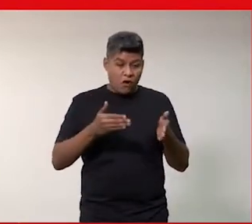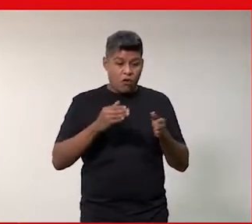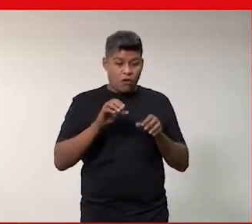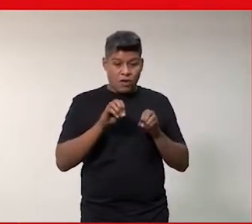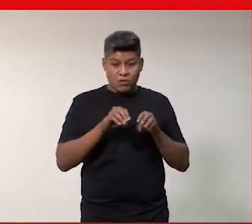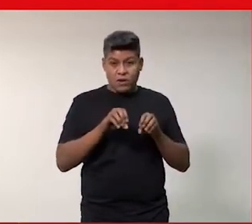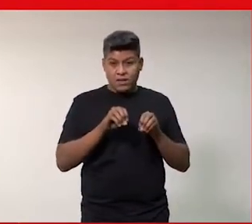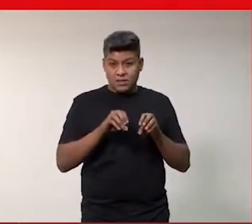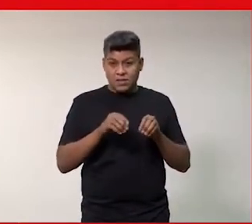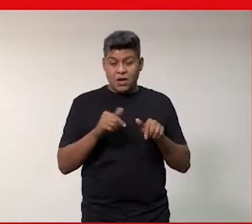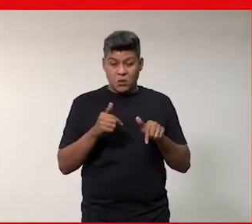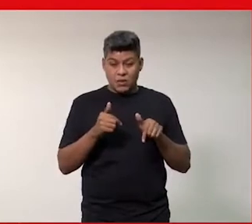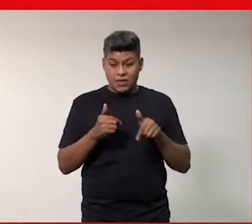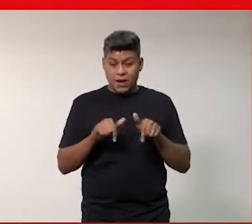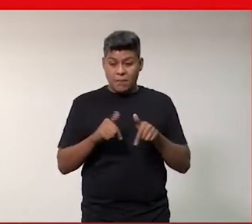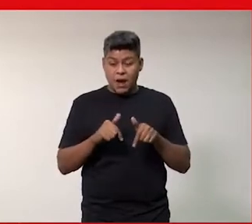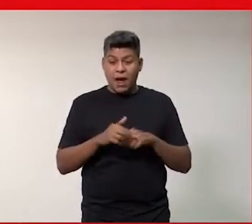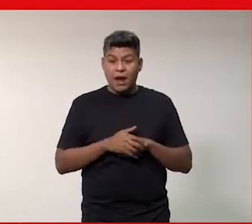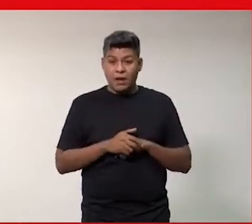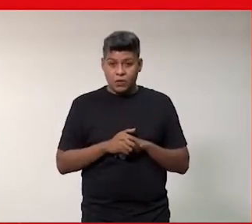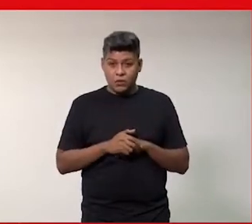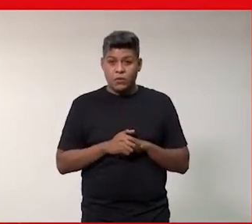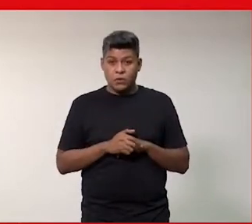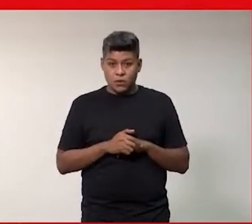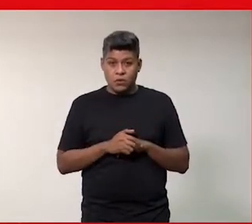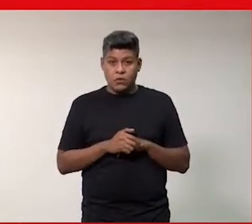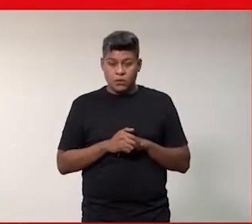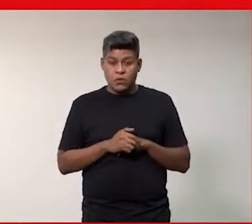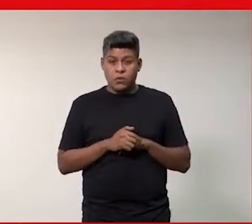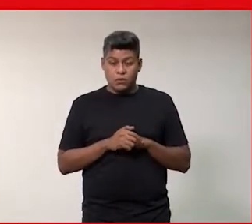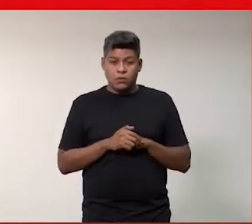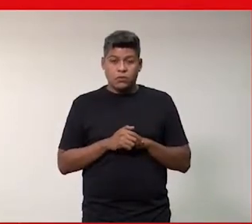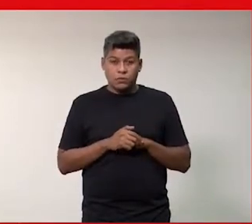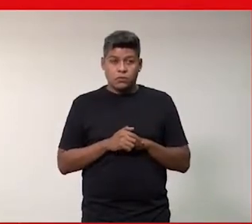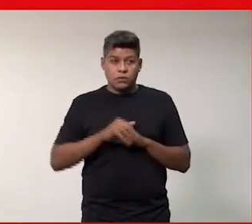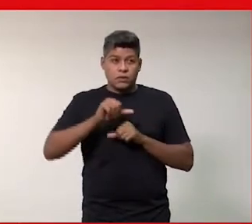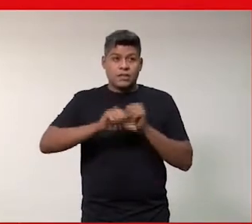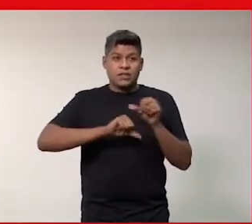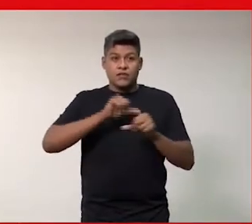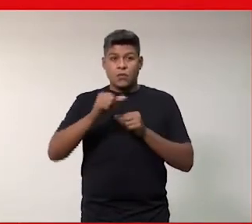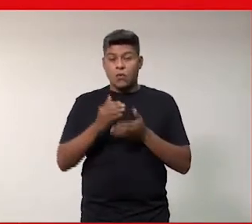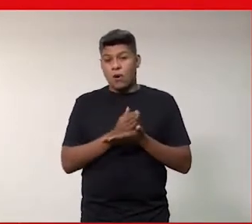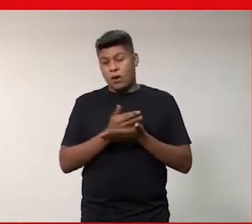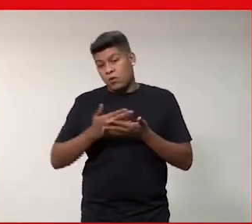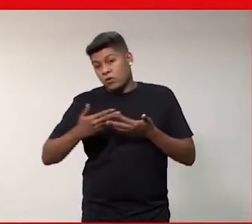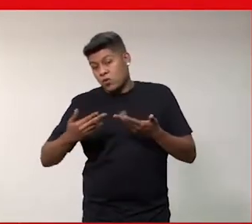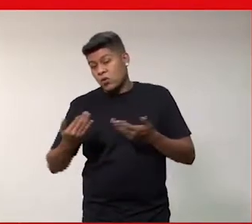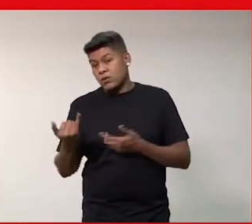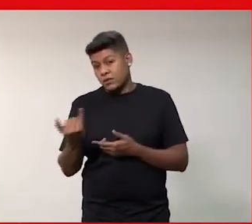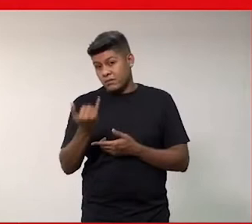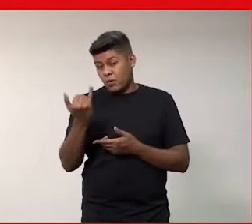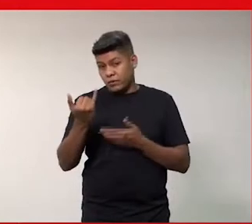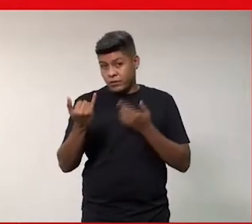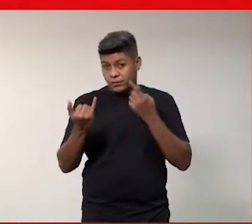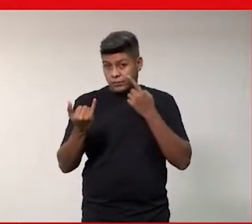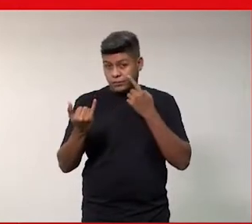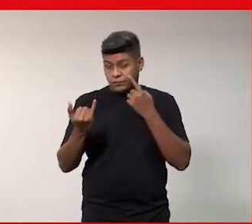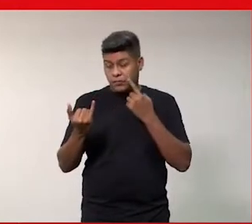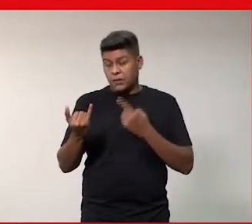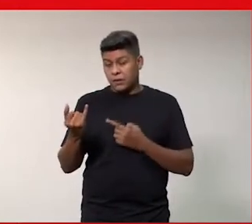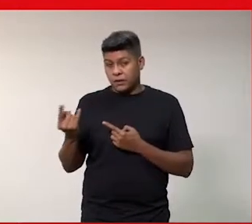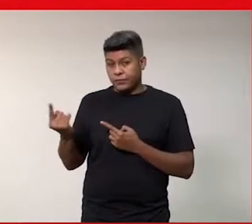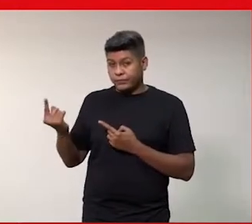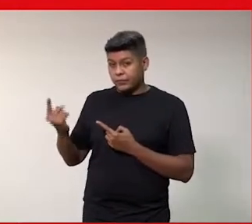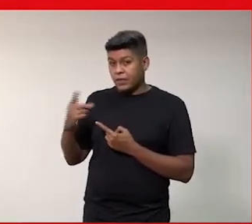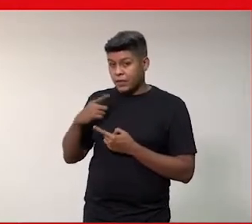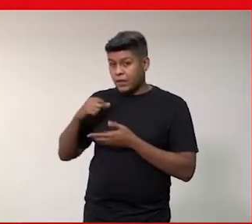e trabalho, e aí ele trouxe algumas questões importantes, ó. Realizou atividades ou